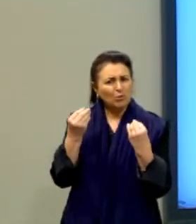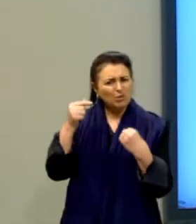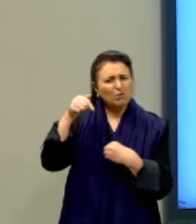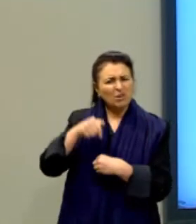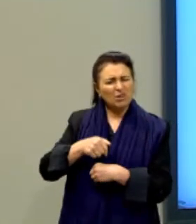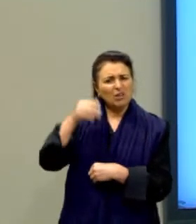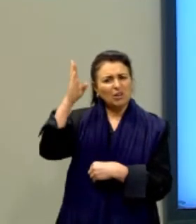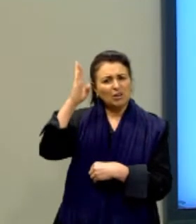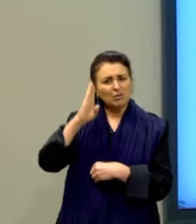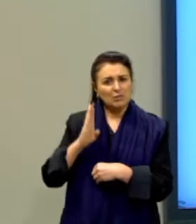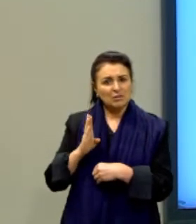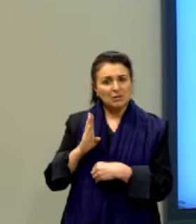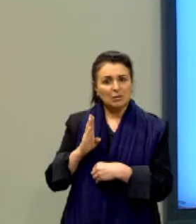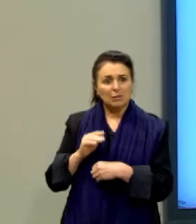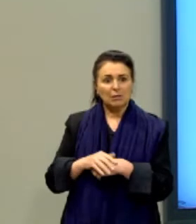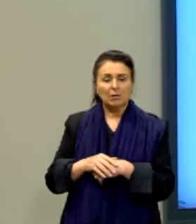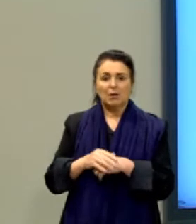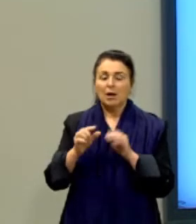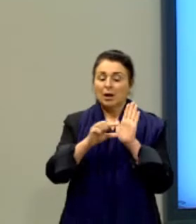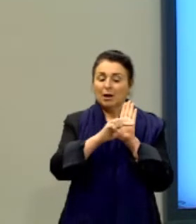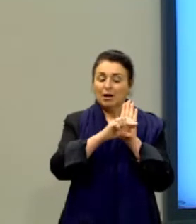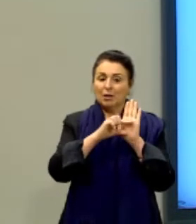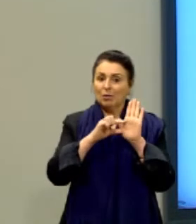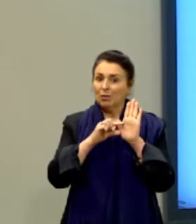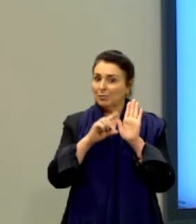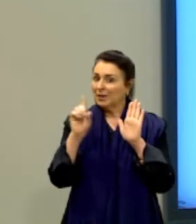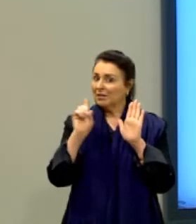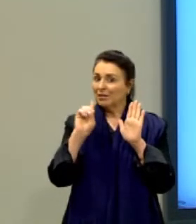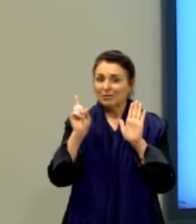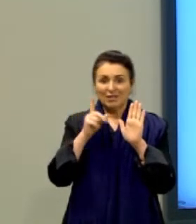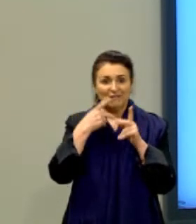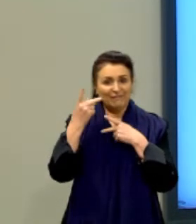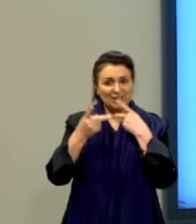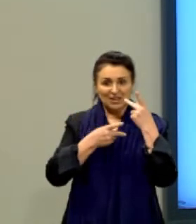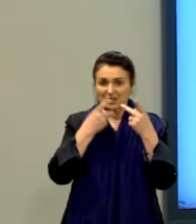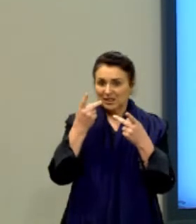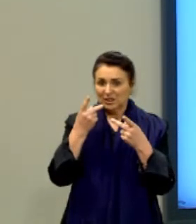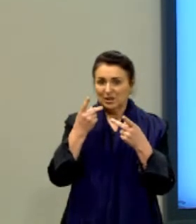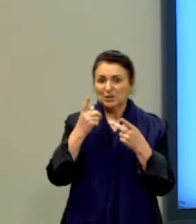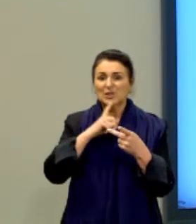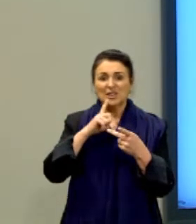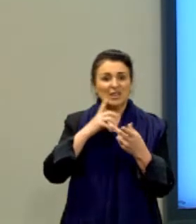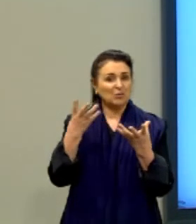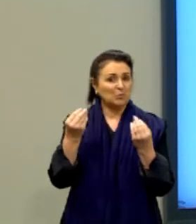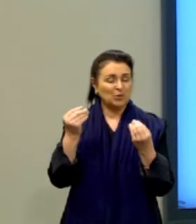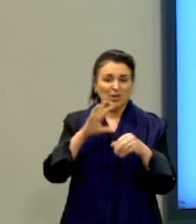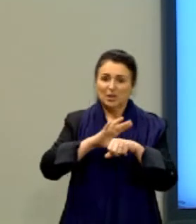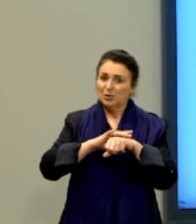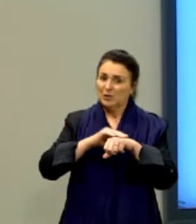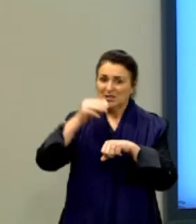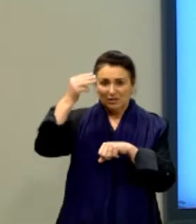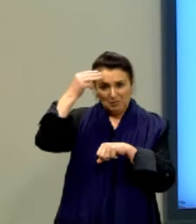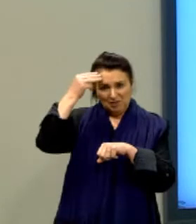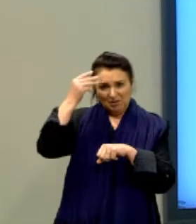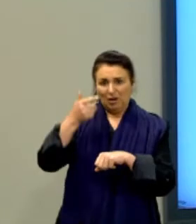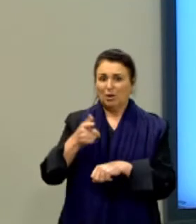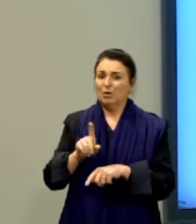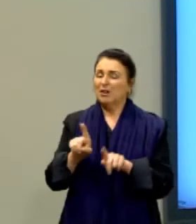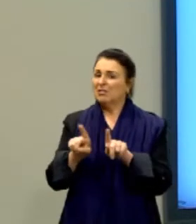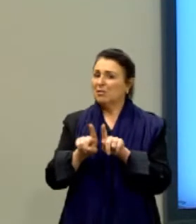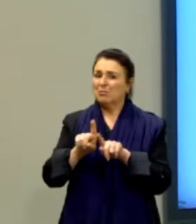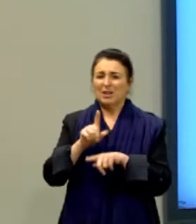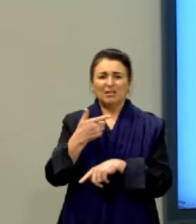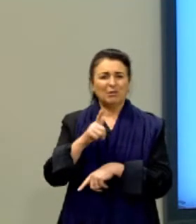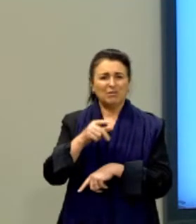obra não está falando em recorrência das doenças mentais e nem em estigma. Ela está falando da dificuldade